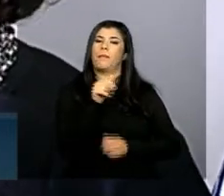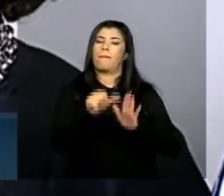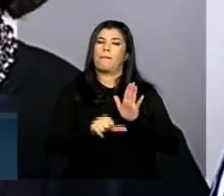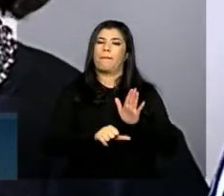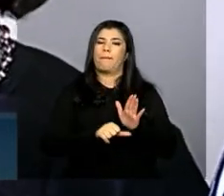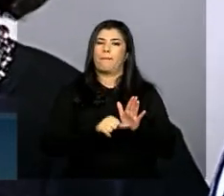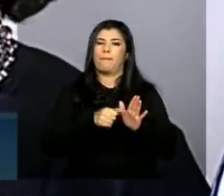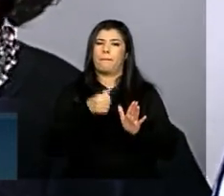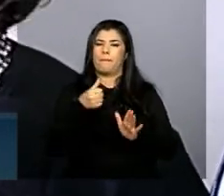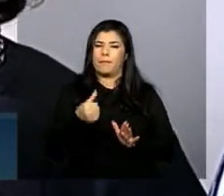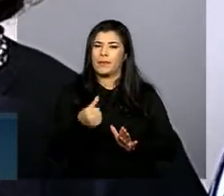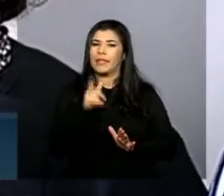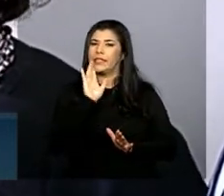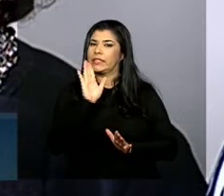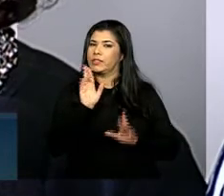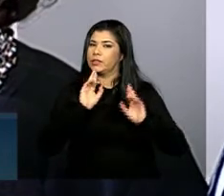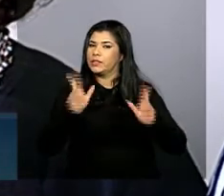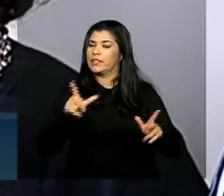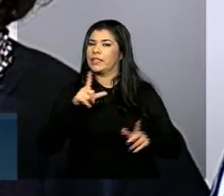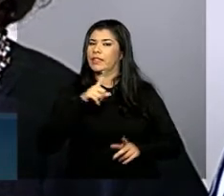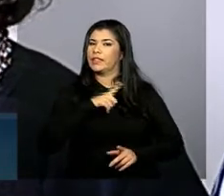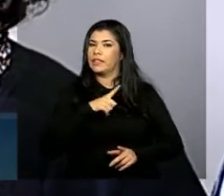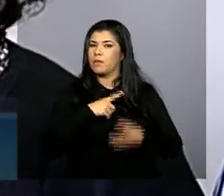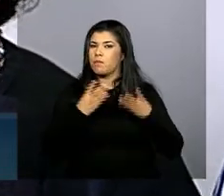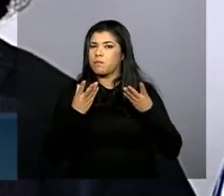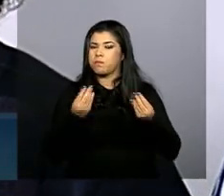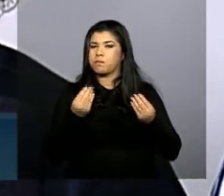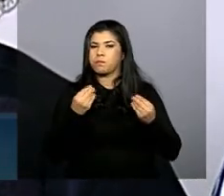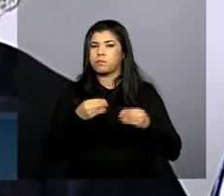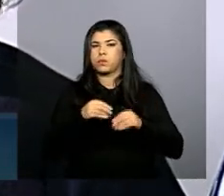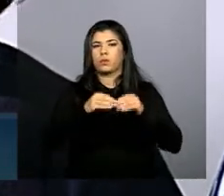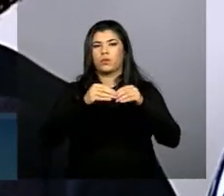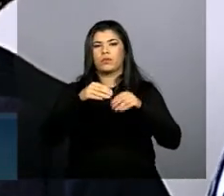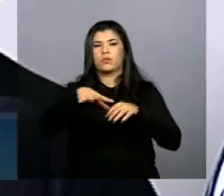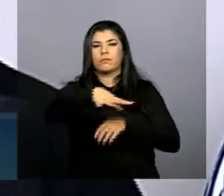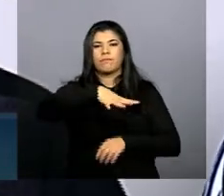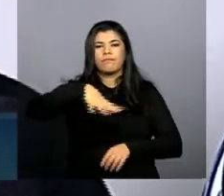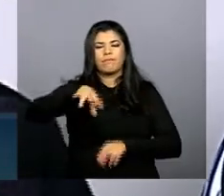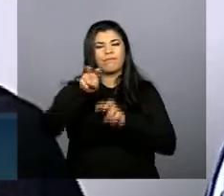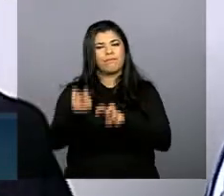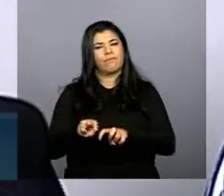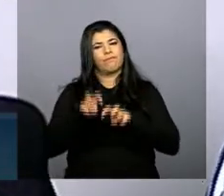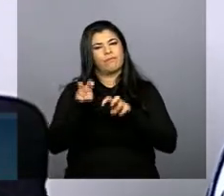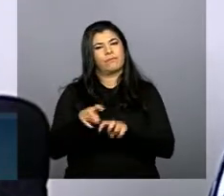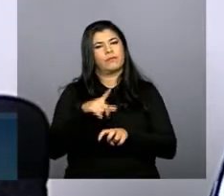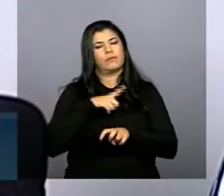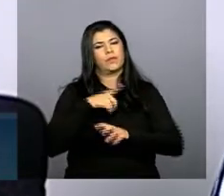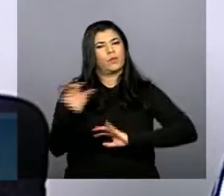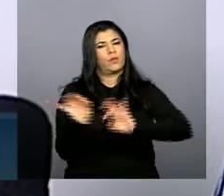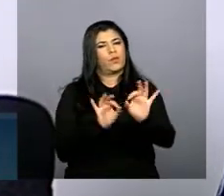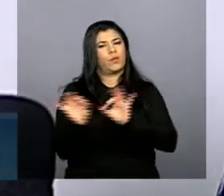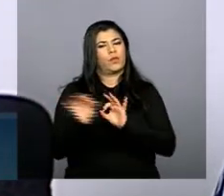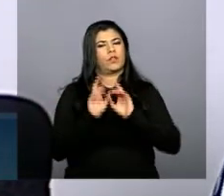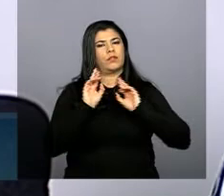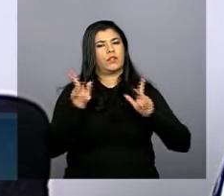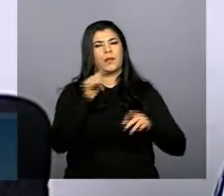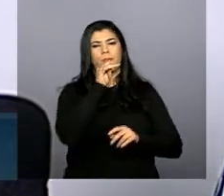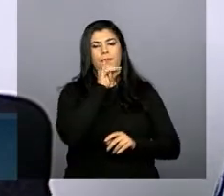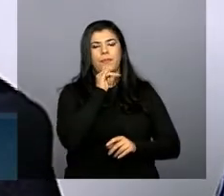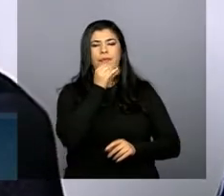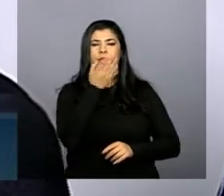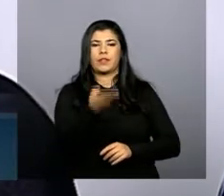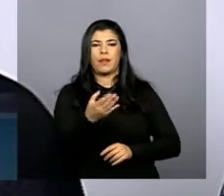muita propriedade muita propriedade e um engajamento diferenciado de estados você tem a Bahia